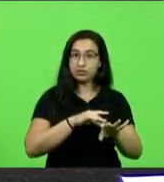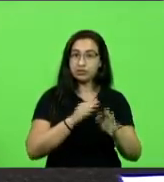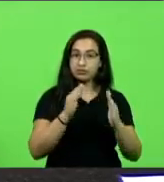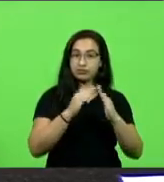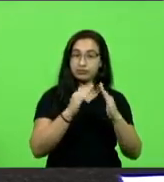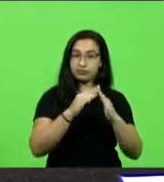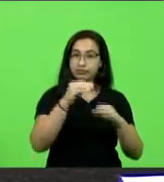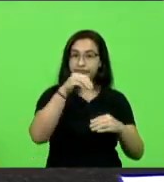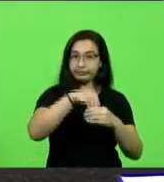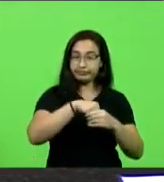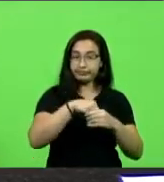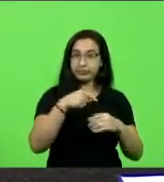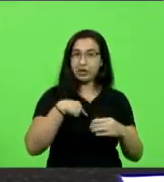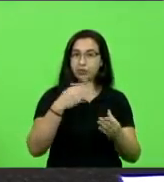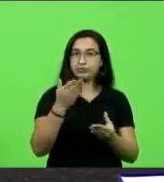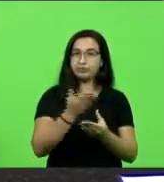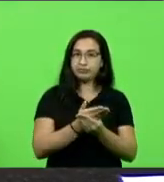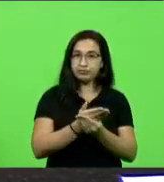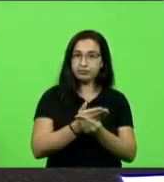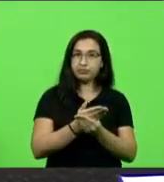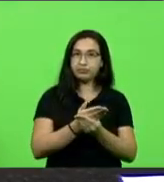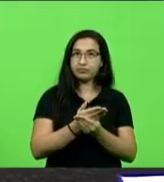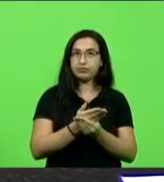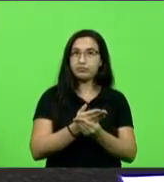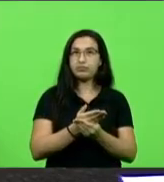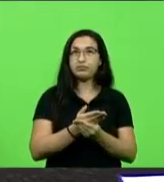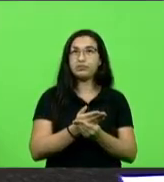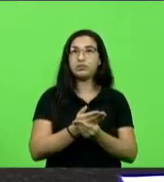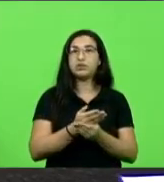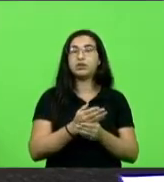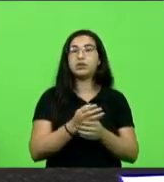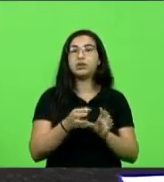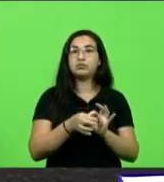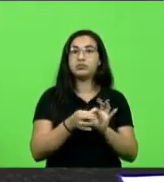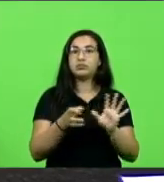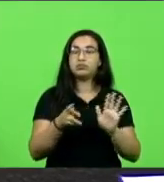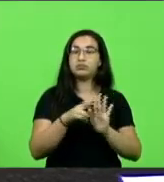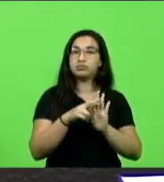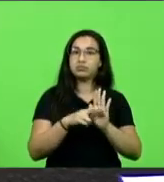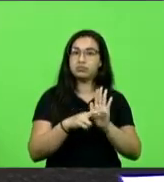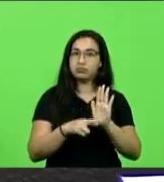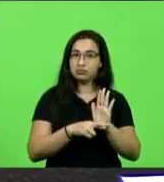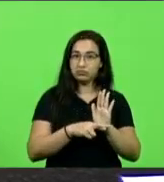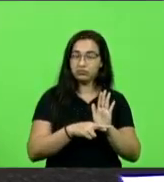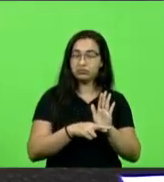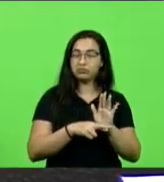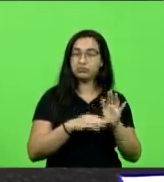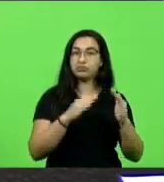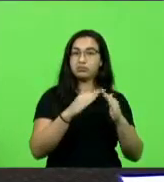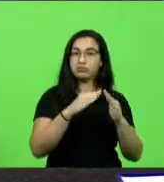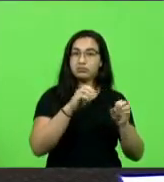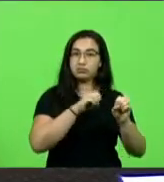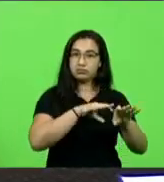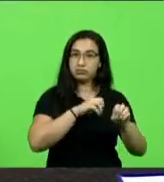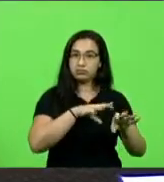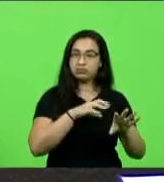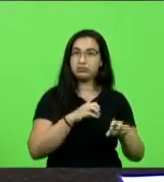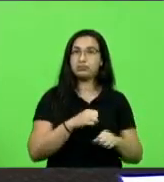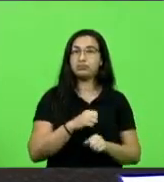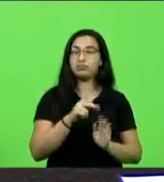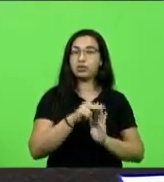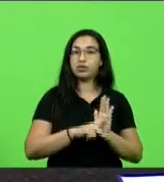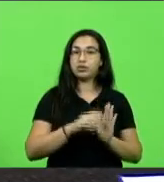eu protocolei um projeto nessa casa que regulamenta a prática da educação domiciliar. É o projeto 03 de